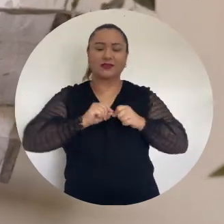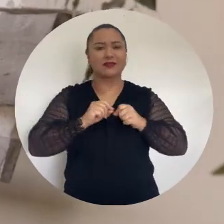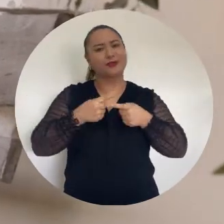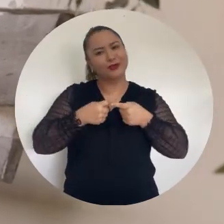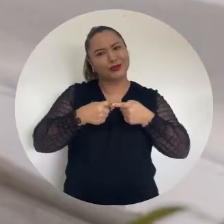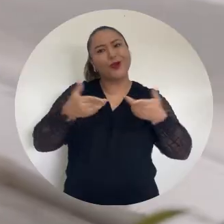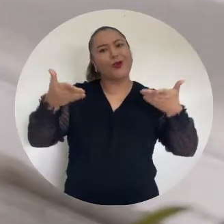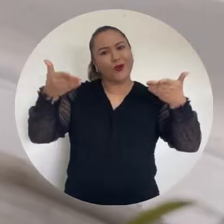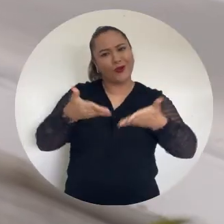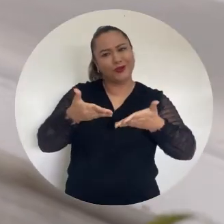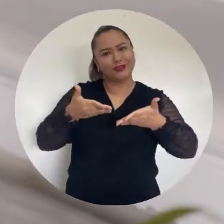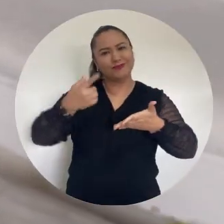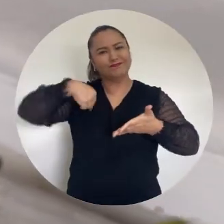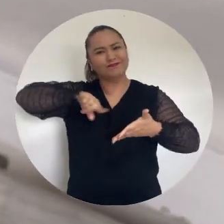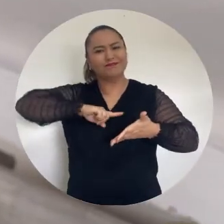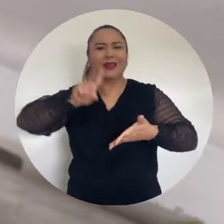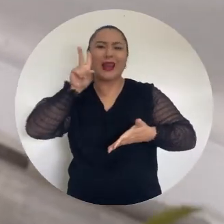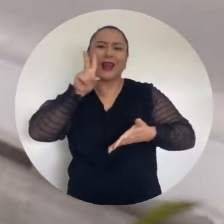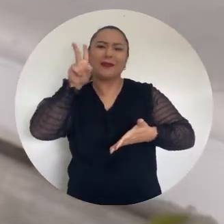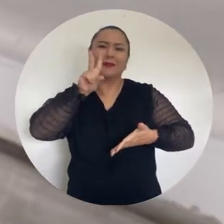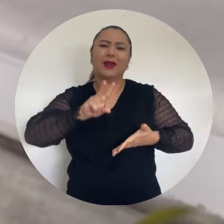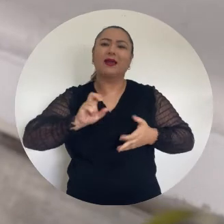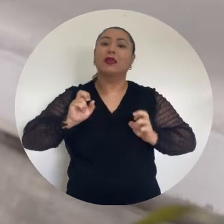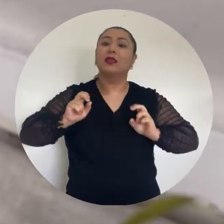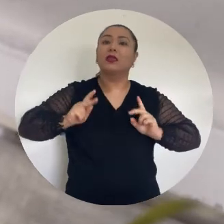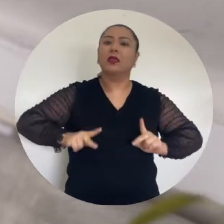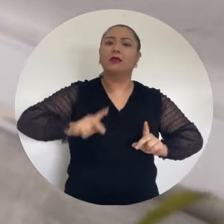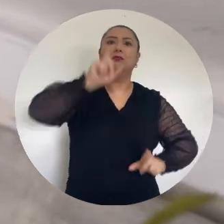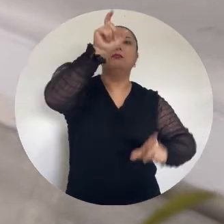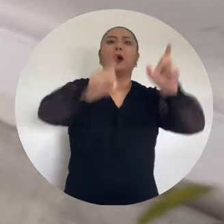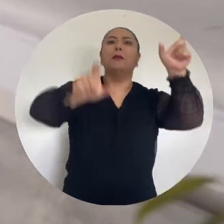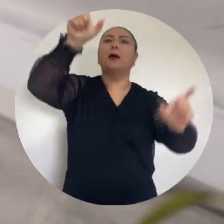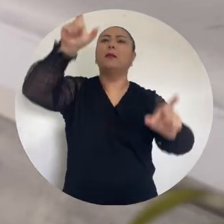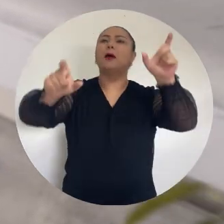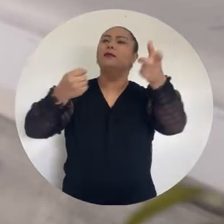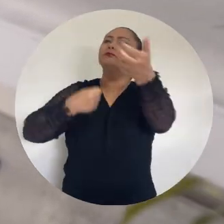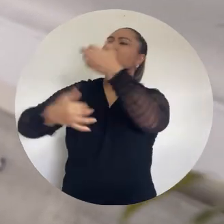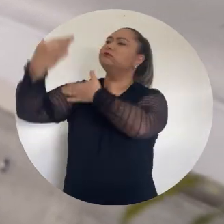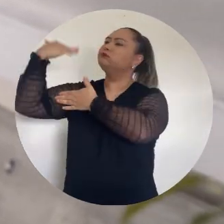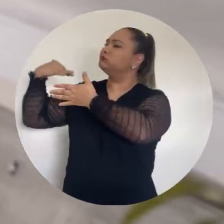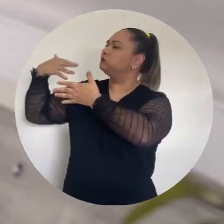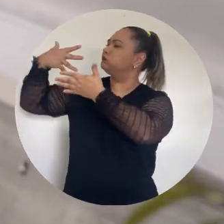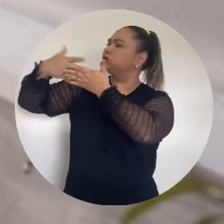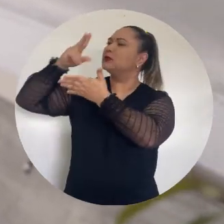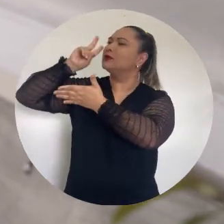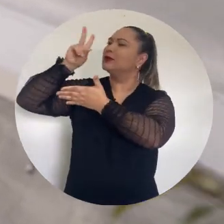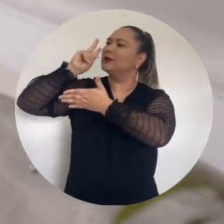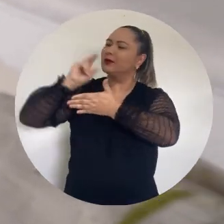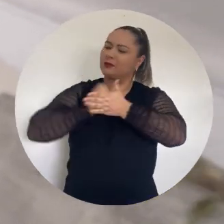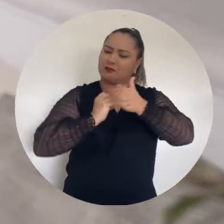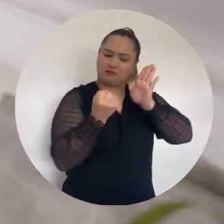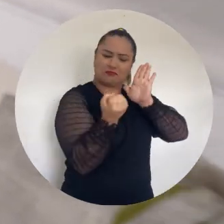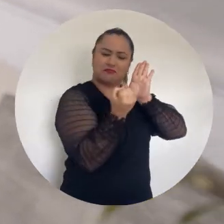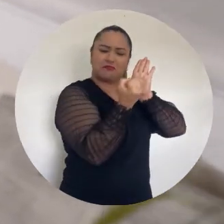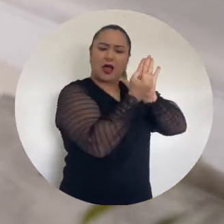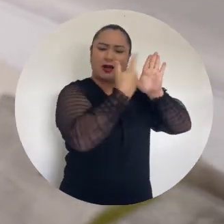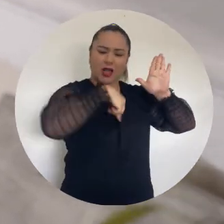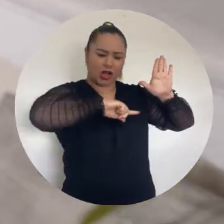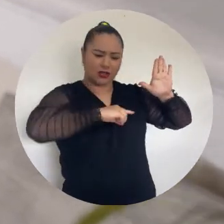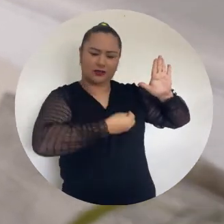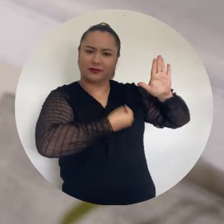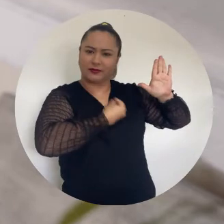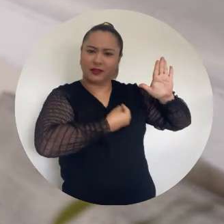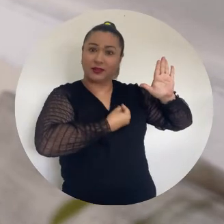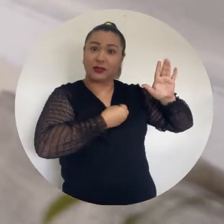naquilo que a gente faz. Por isso hoje é preciso lembrar das pessoas que passaram pela nossa história e deixaram as suas marcas.